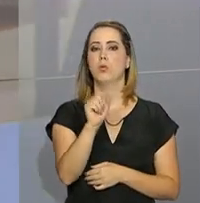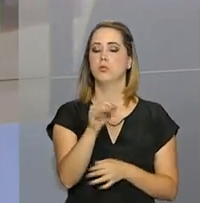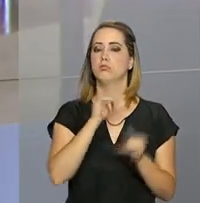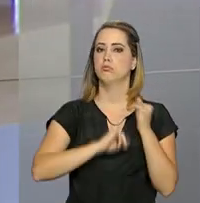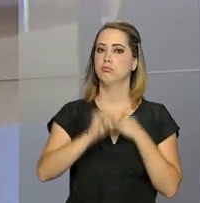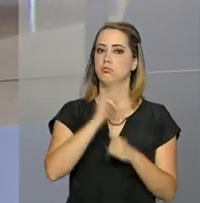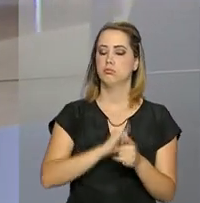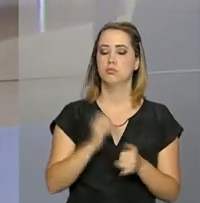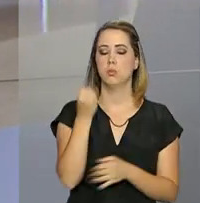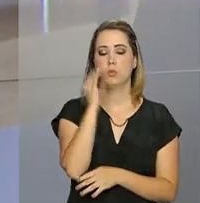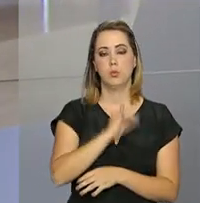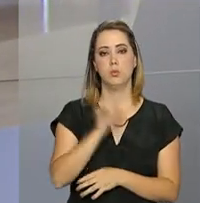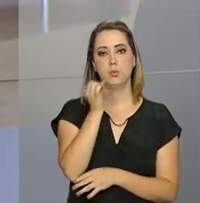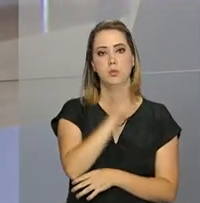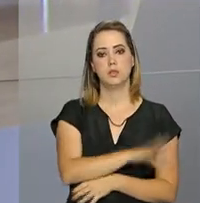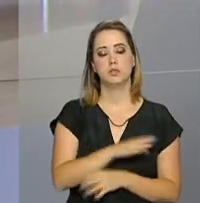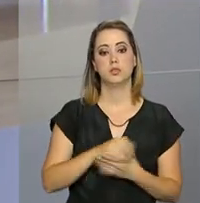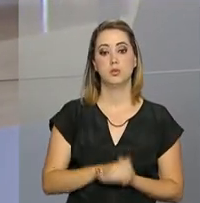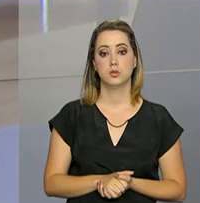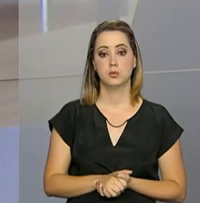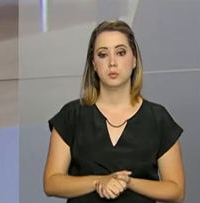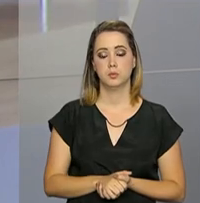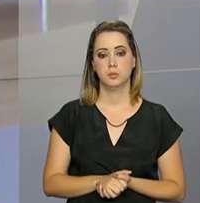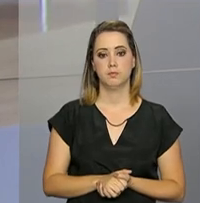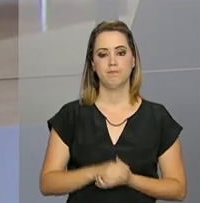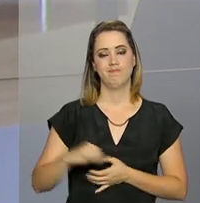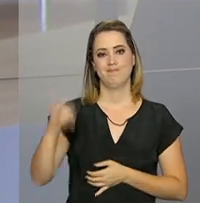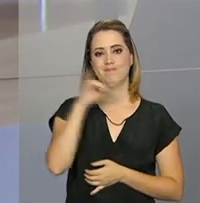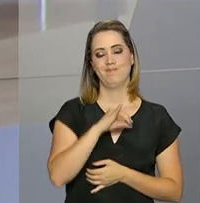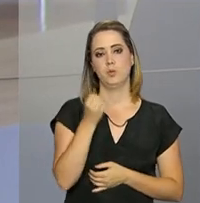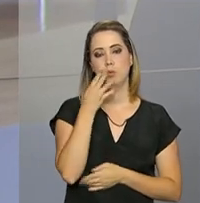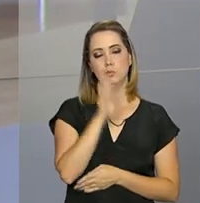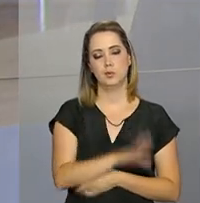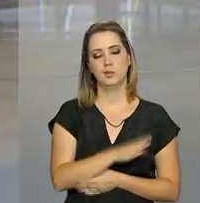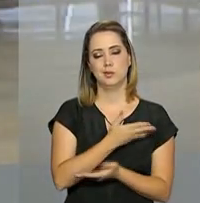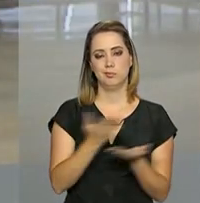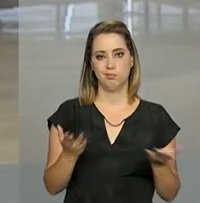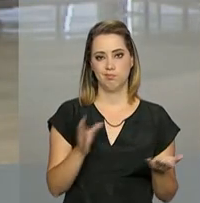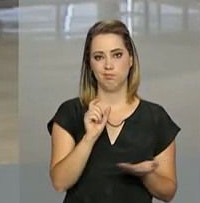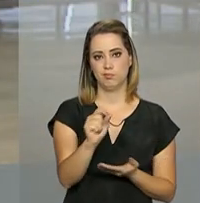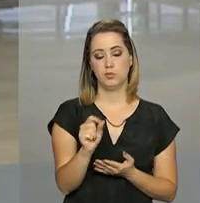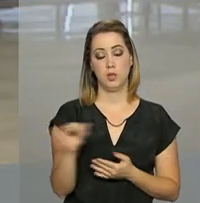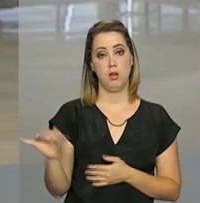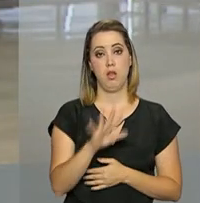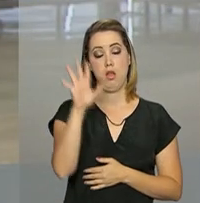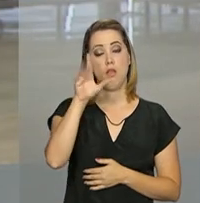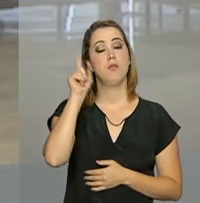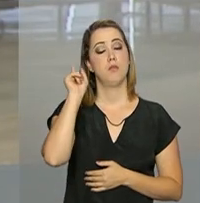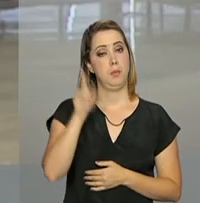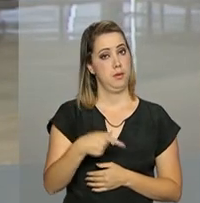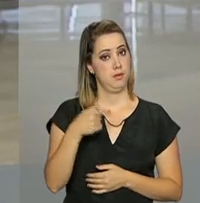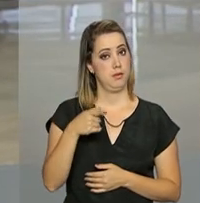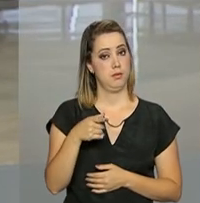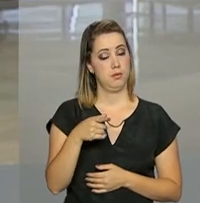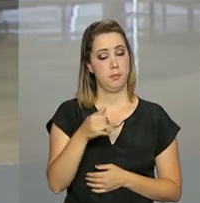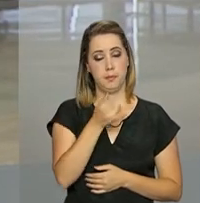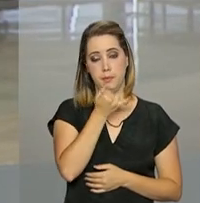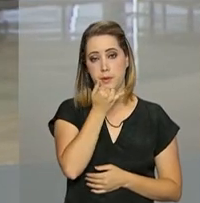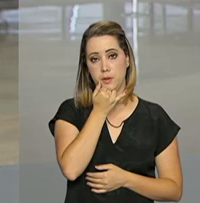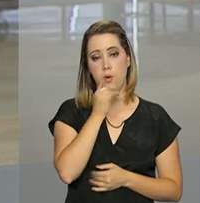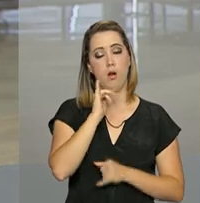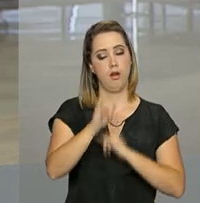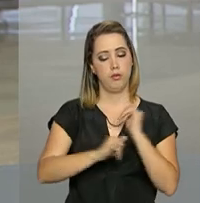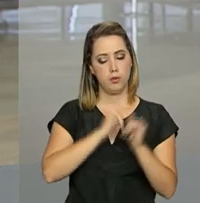a gente. Olá, Paulo. Boa tarde mais uma vez. Olá, Roberto. Boa tarde. A informação foi confirmada pela Secretaria de